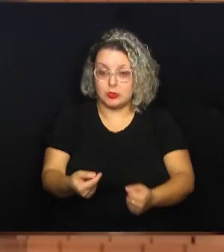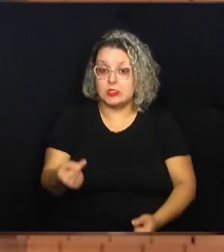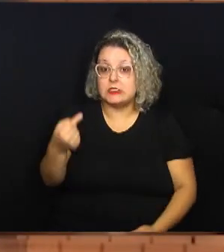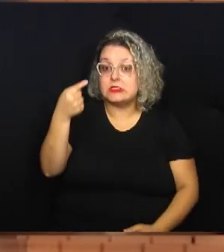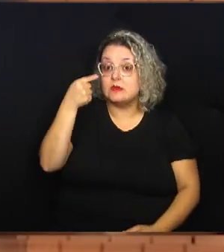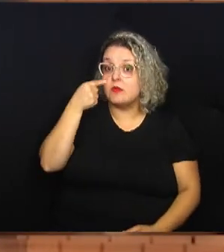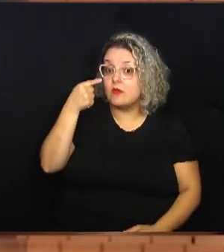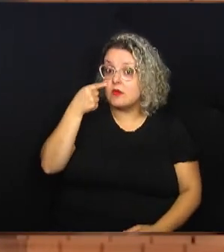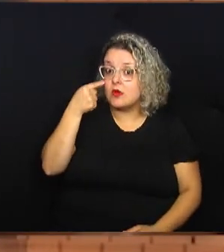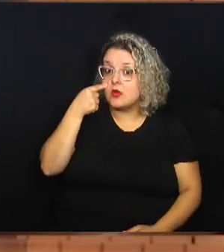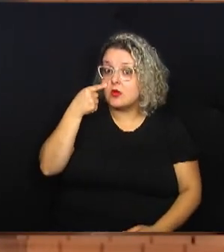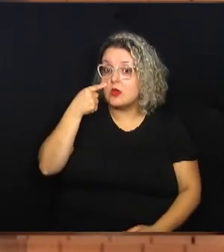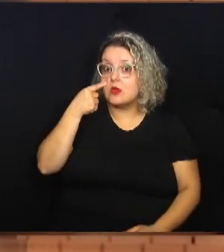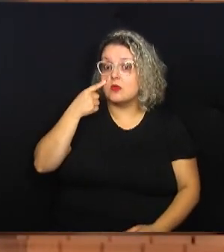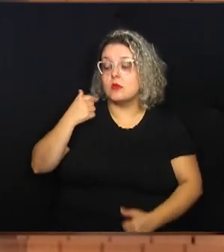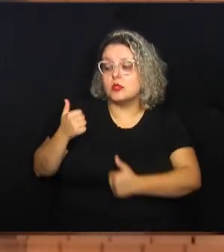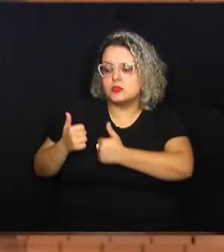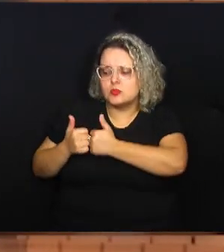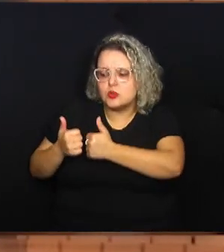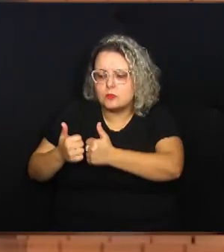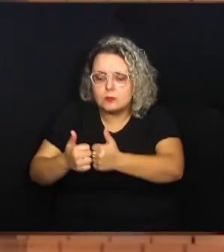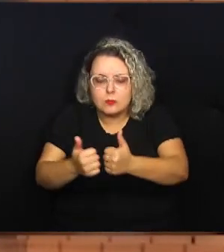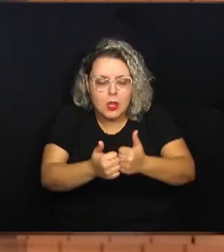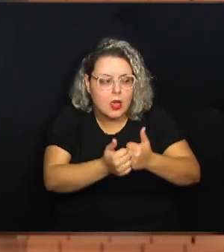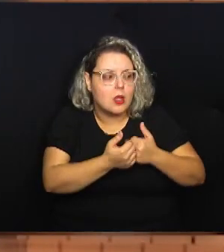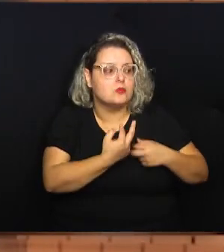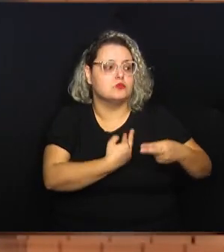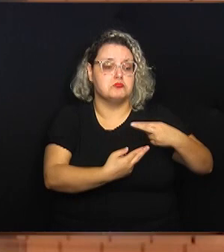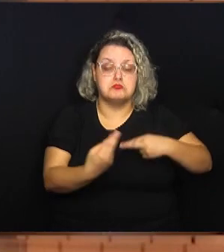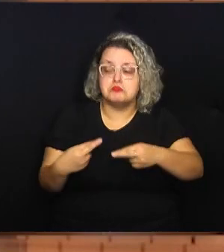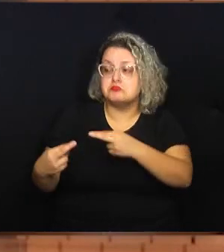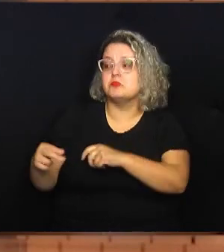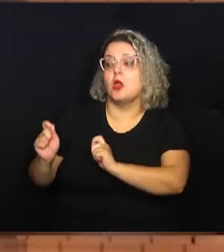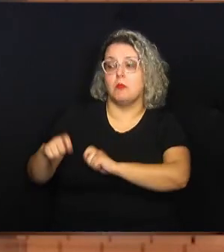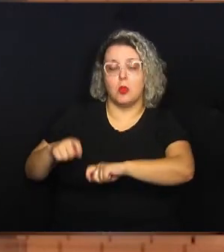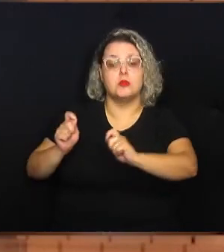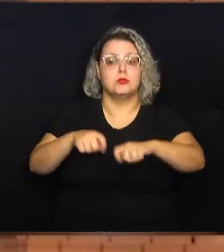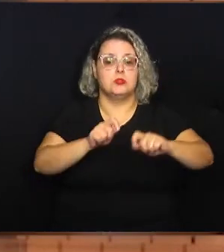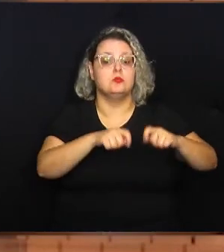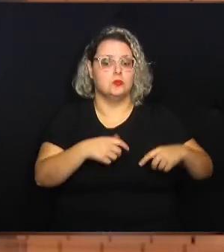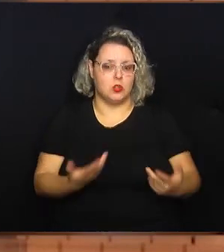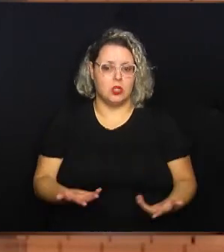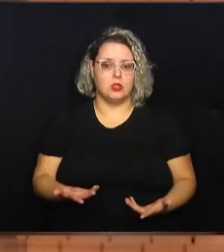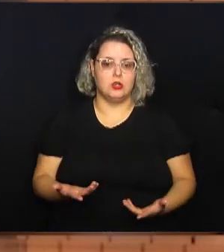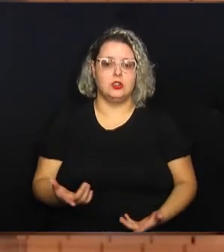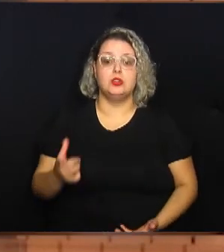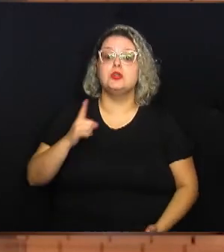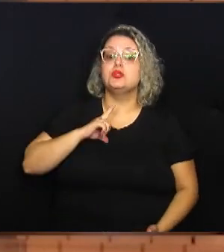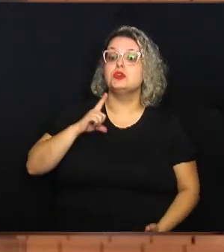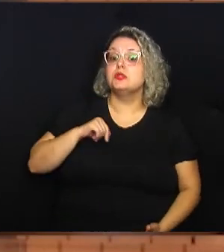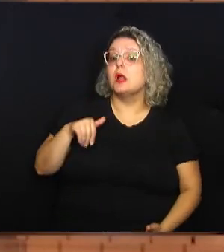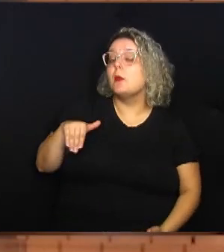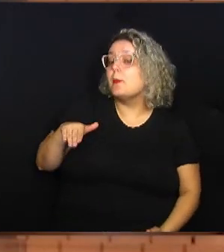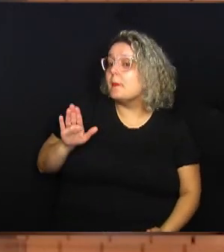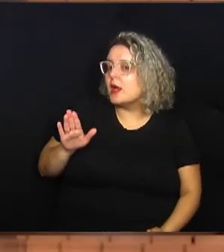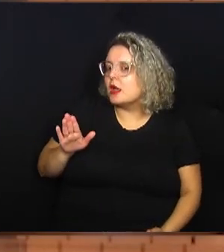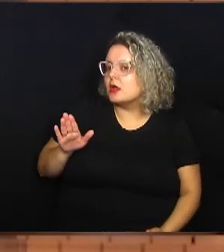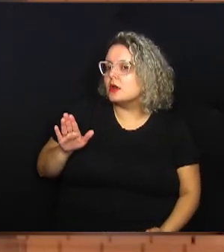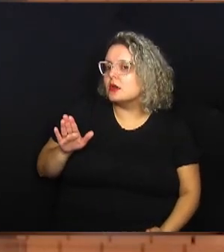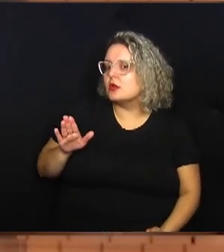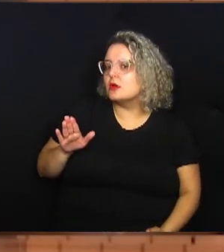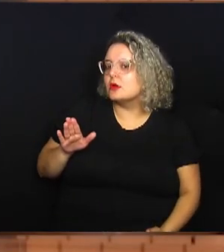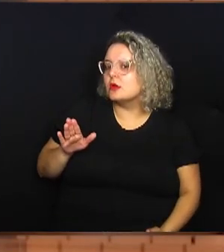olhem para os seus entornos em relação às possibilidades de ter